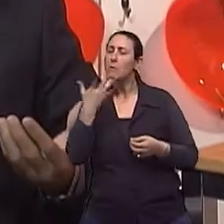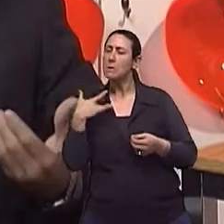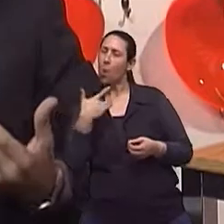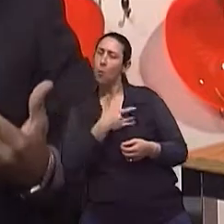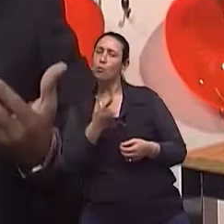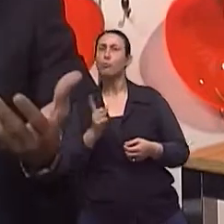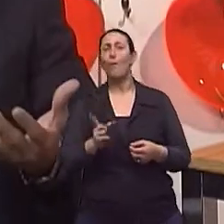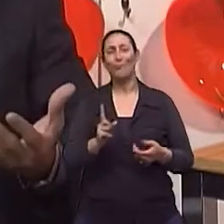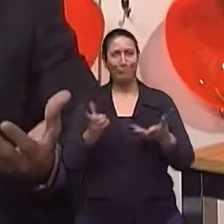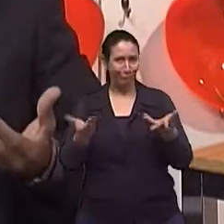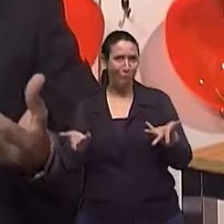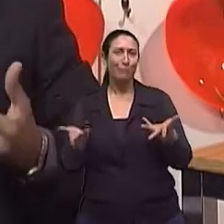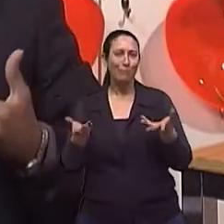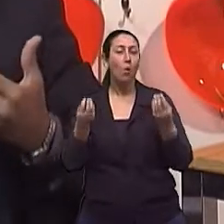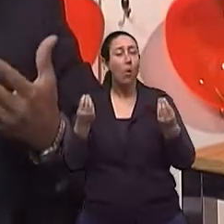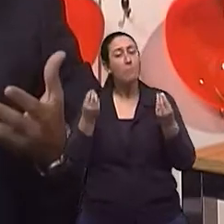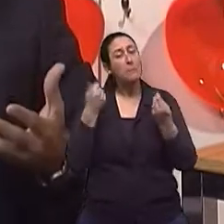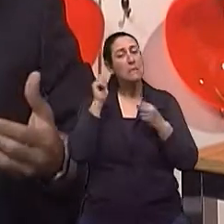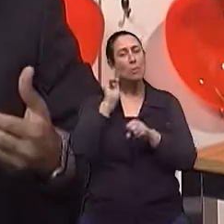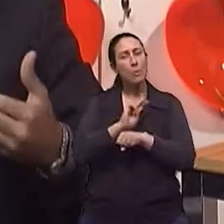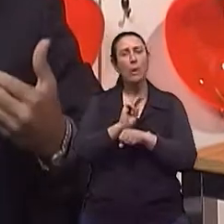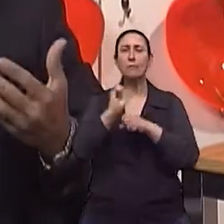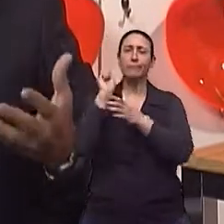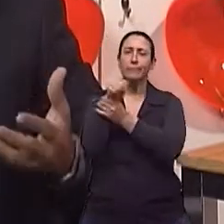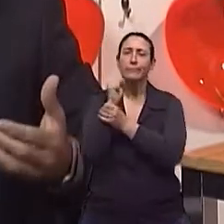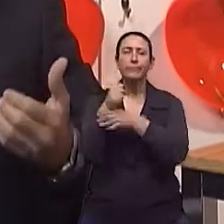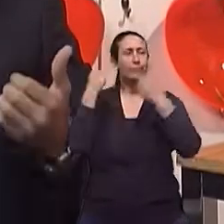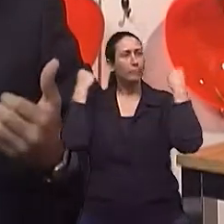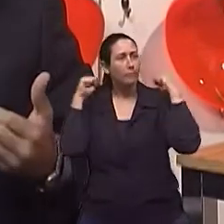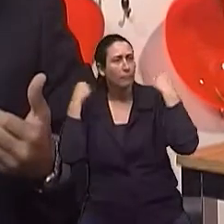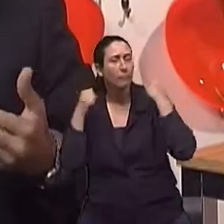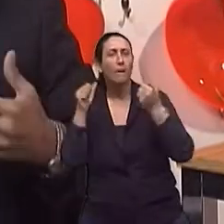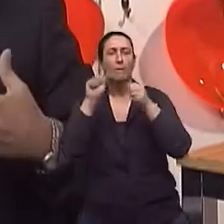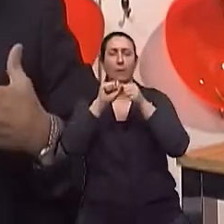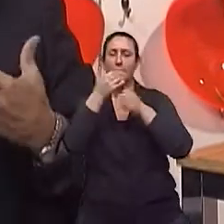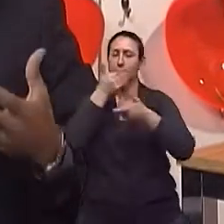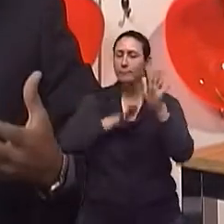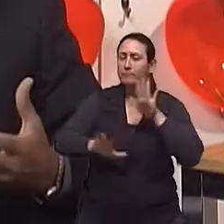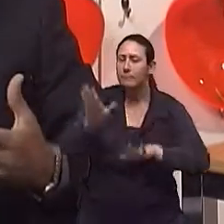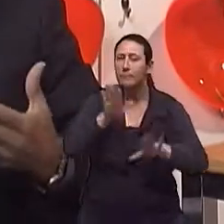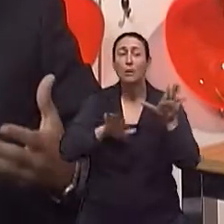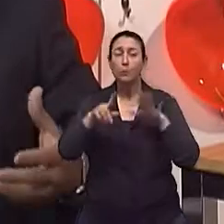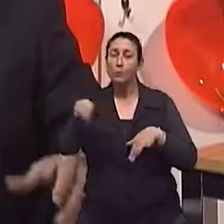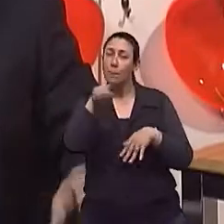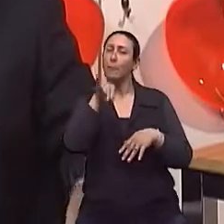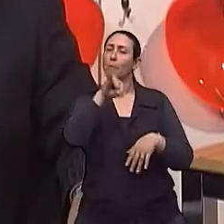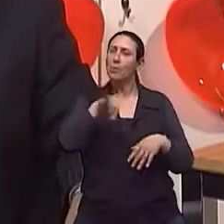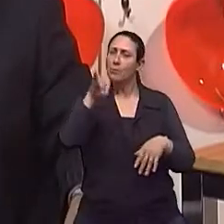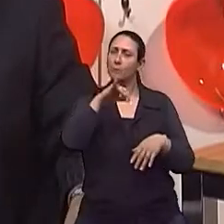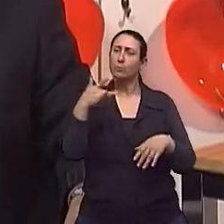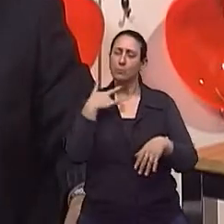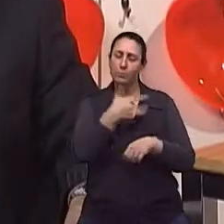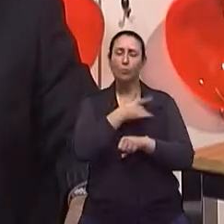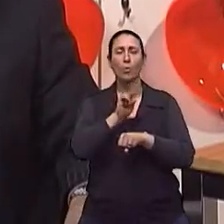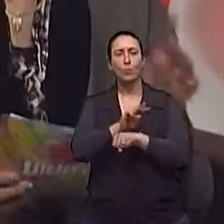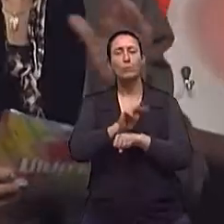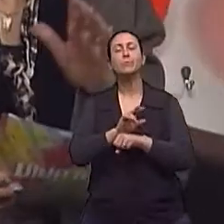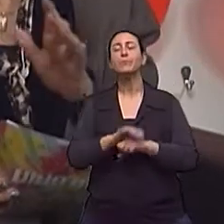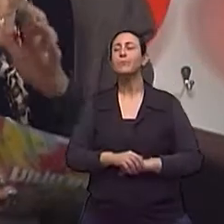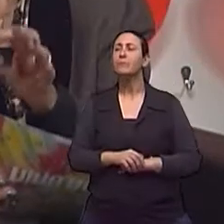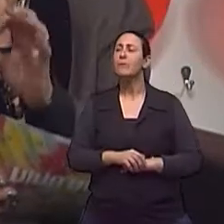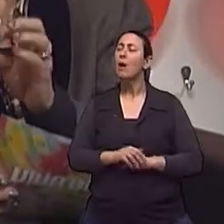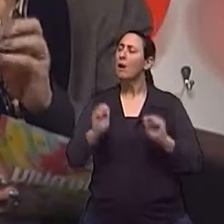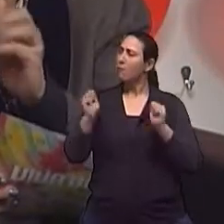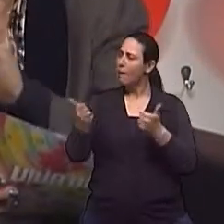utilizá-la. Então, utilizar a intervenção, fazer exercício físico, fazer atividade, fazer dieta. Então, isso é conhecimento em saúde, educação em saúde, né? Mas eu quero